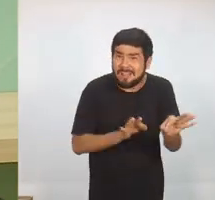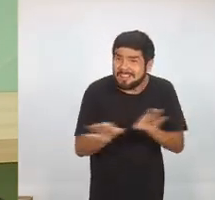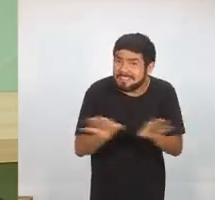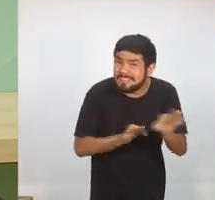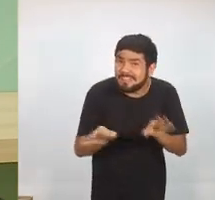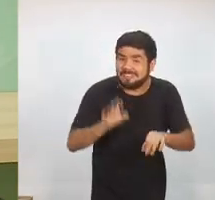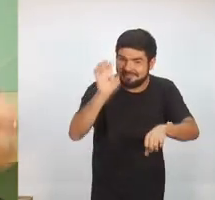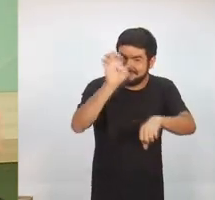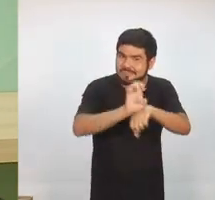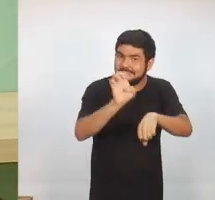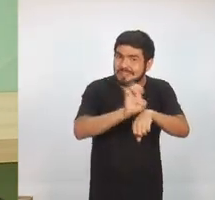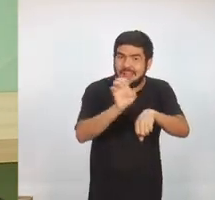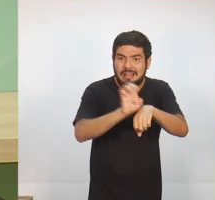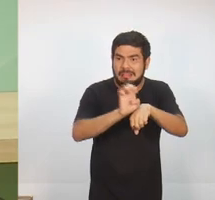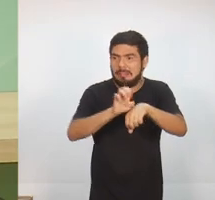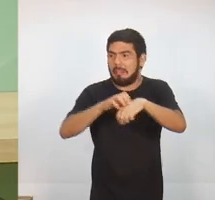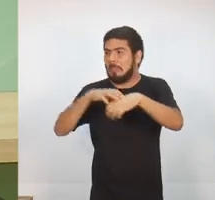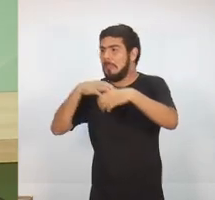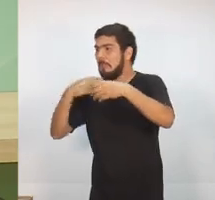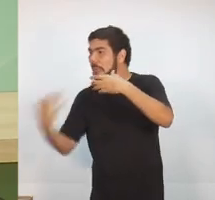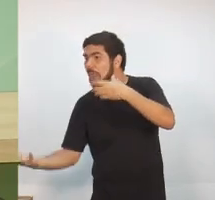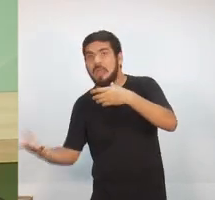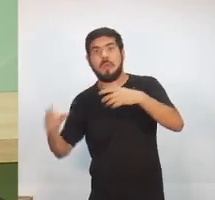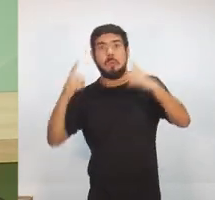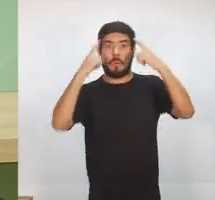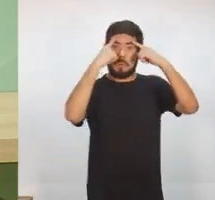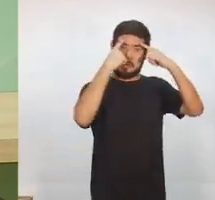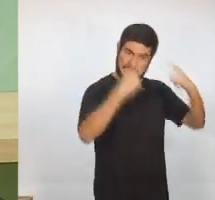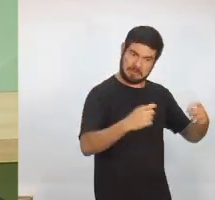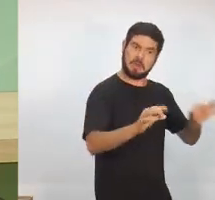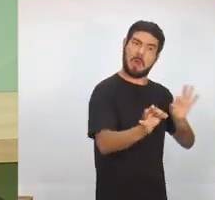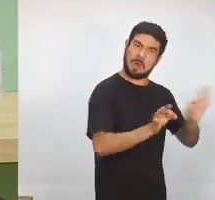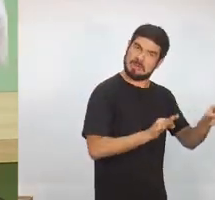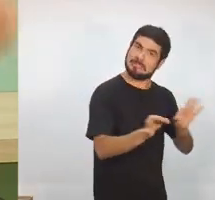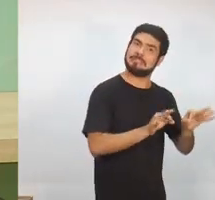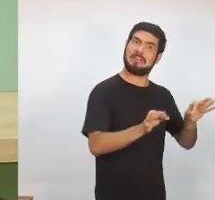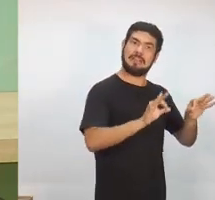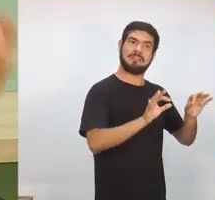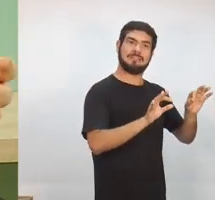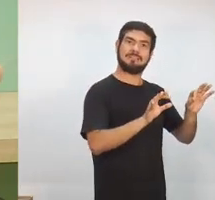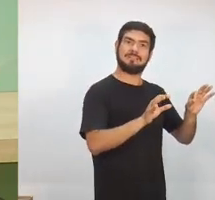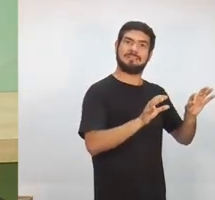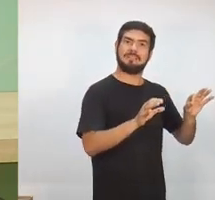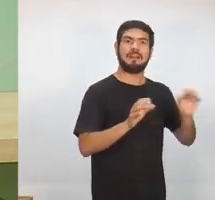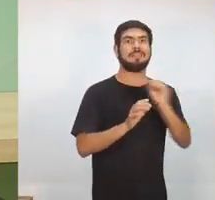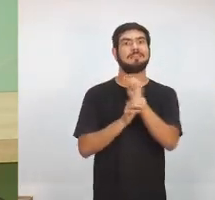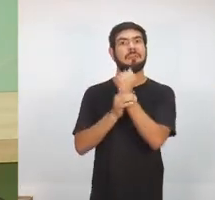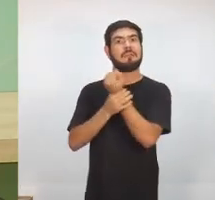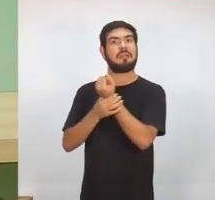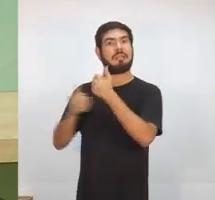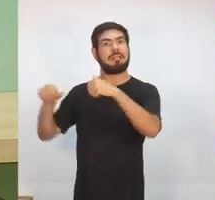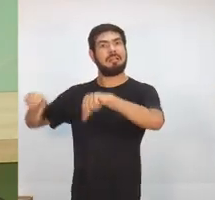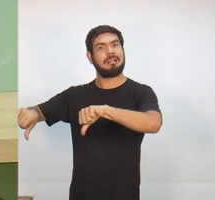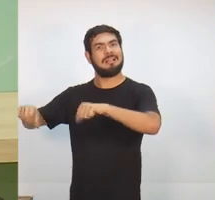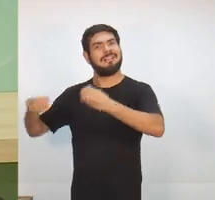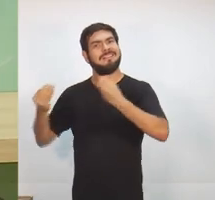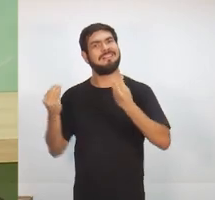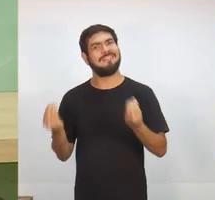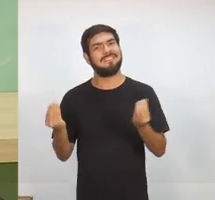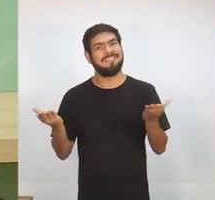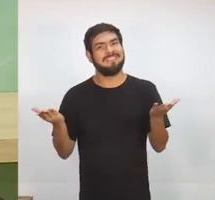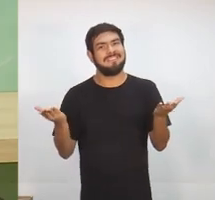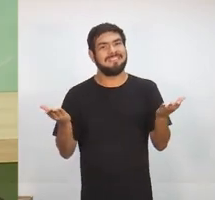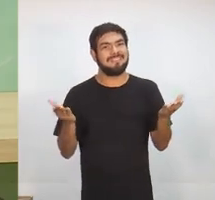está desorganizado. O crime é organizado. A segurança pública está desorganizada. Cada vez mais,